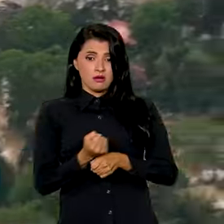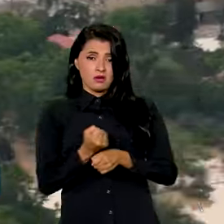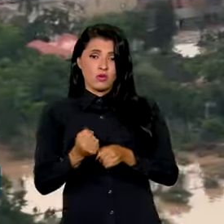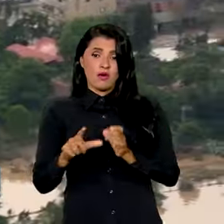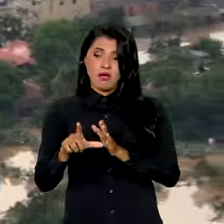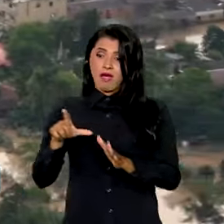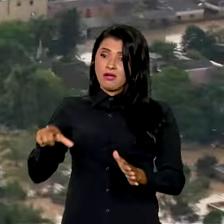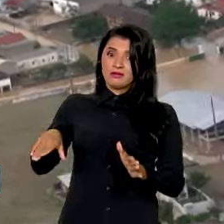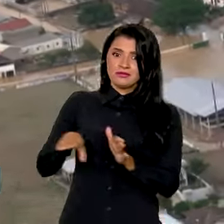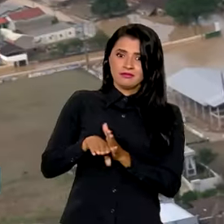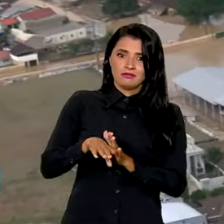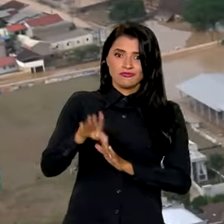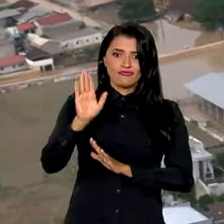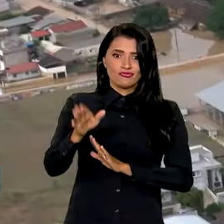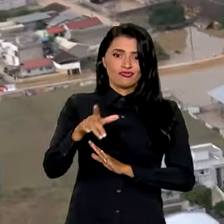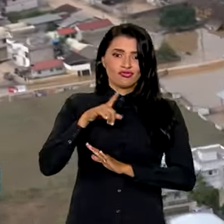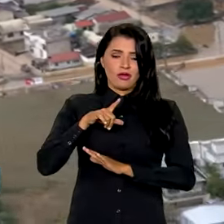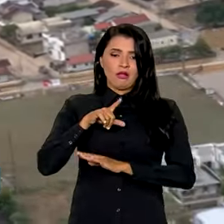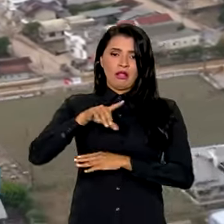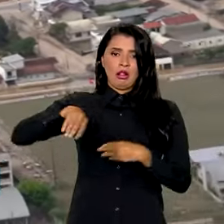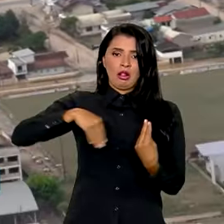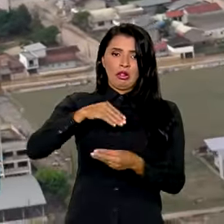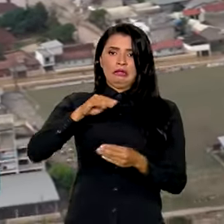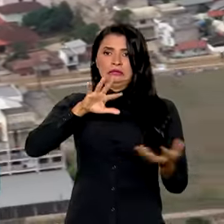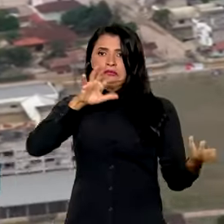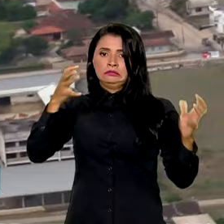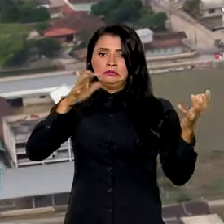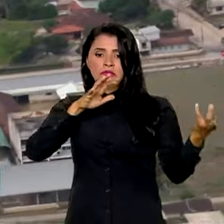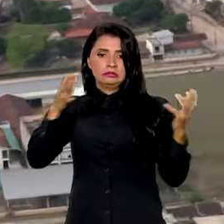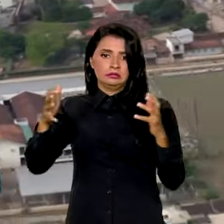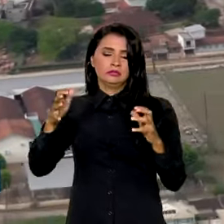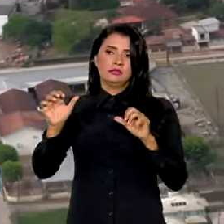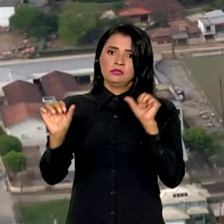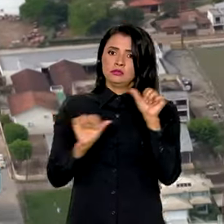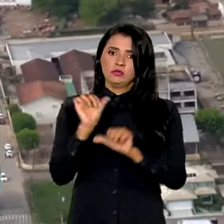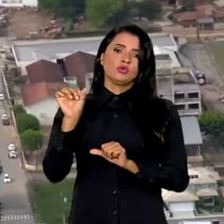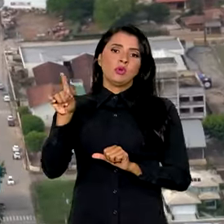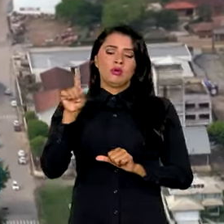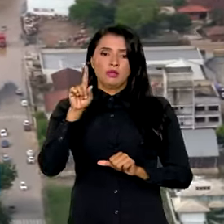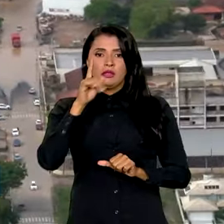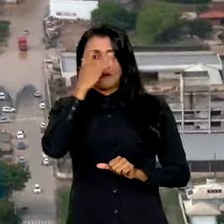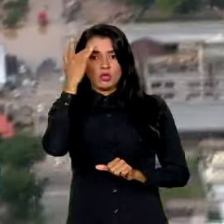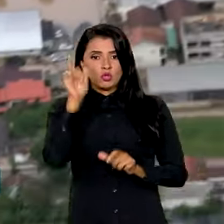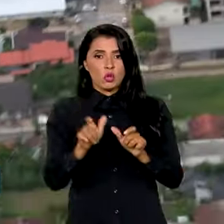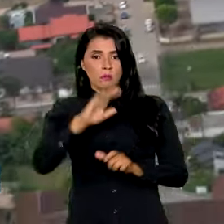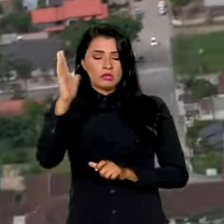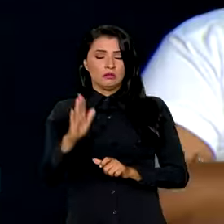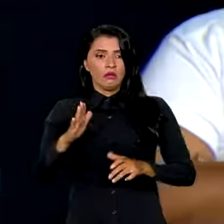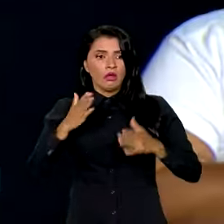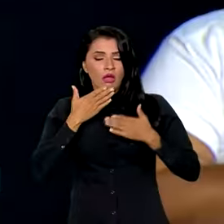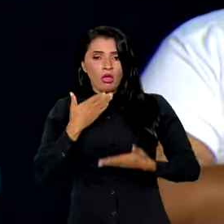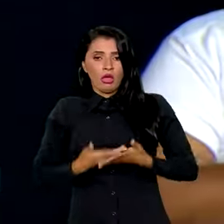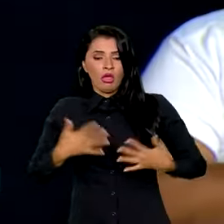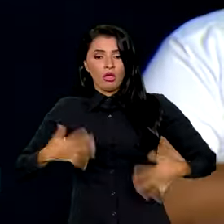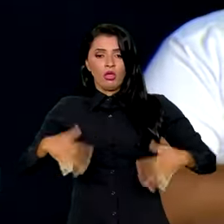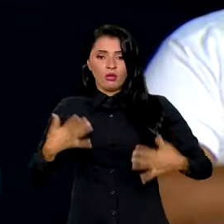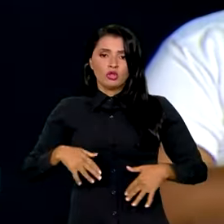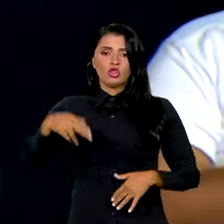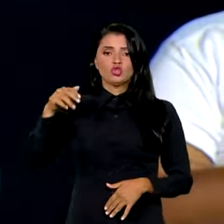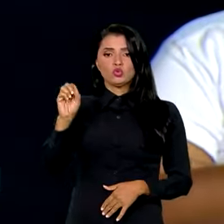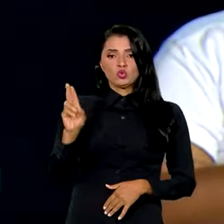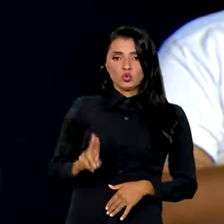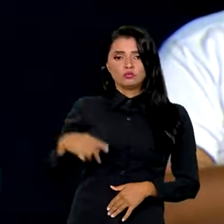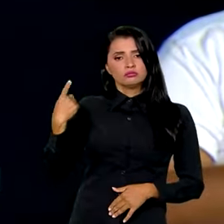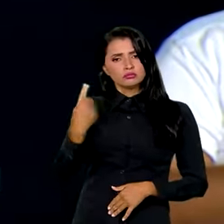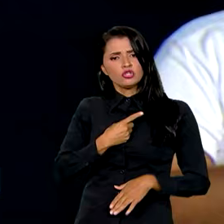antes do previsto, bagunçou as previsões meteorológicas e assustou brasileiros de norte a sul. Nós estamos